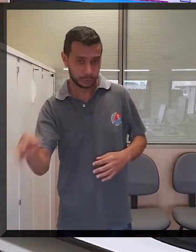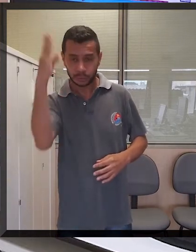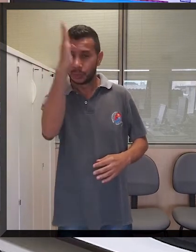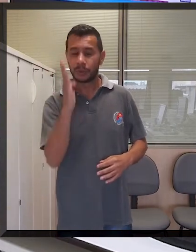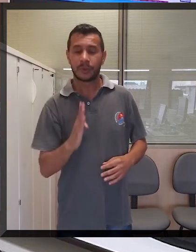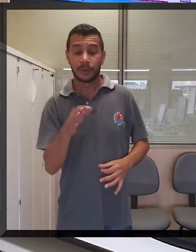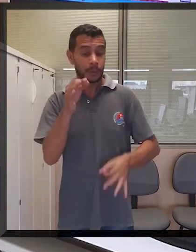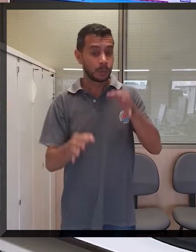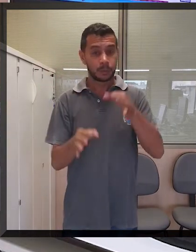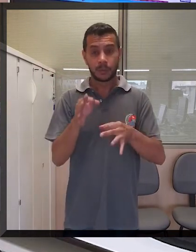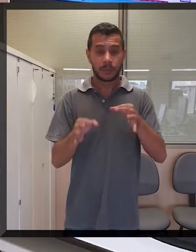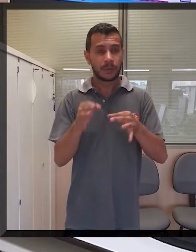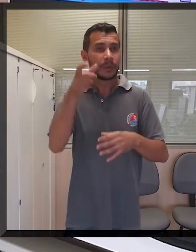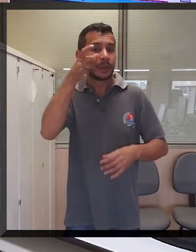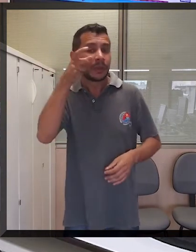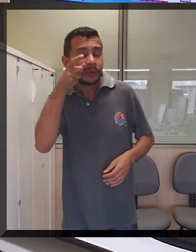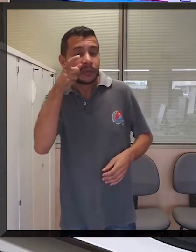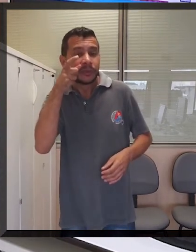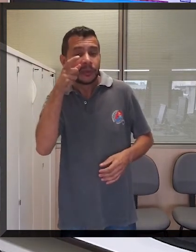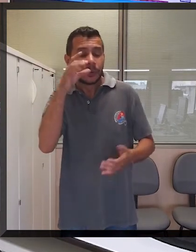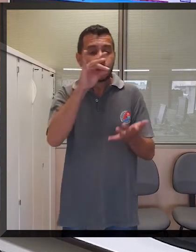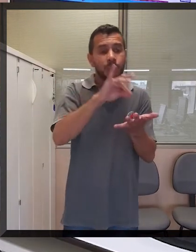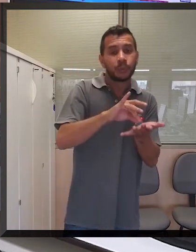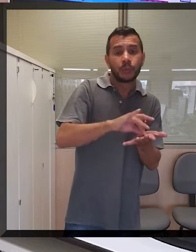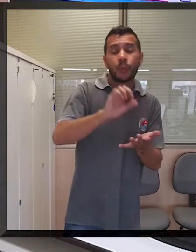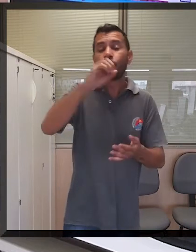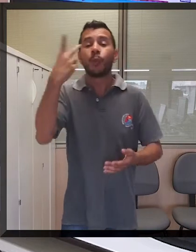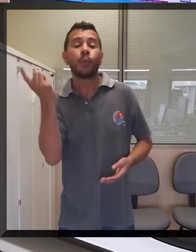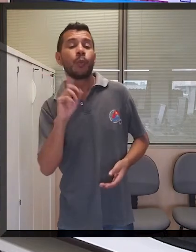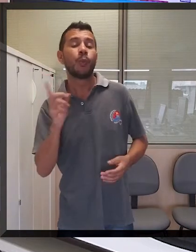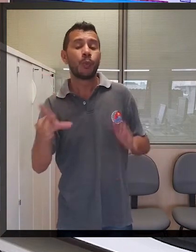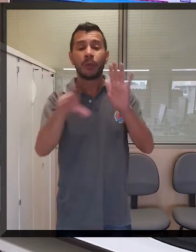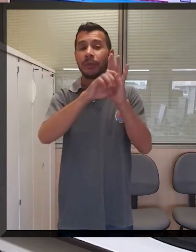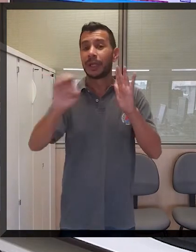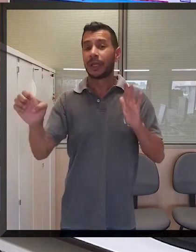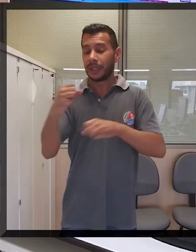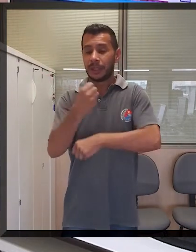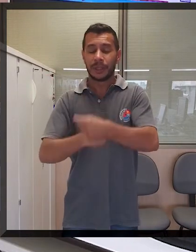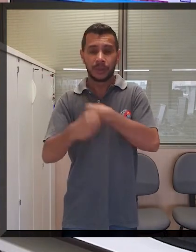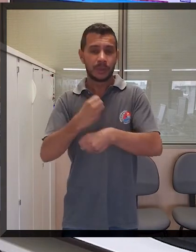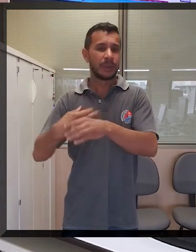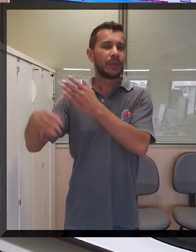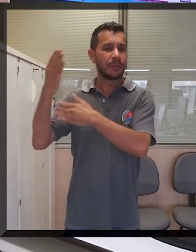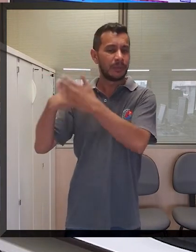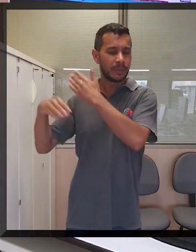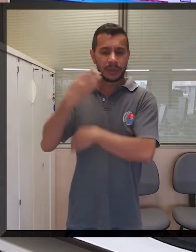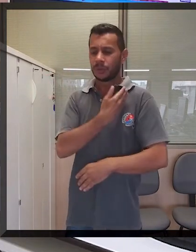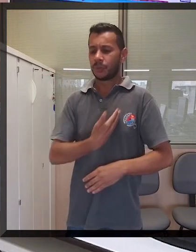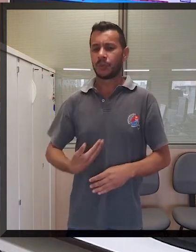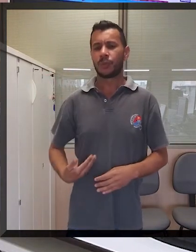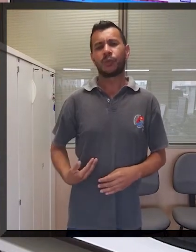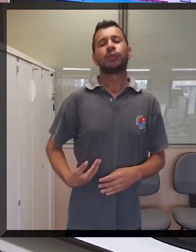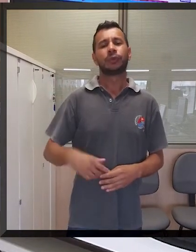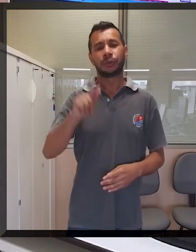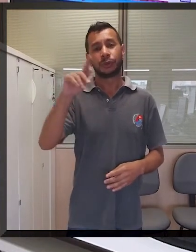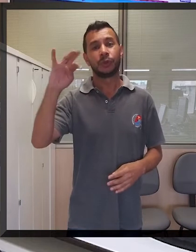julgamento que vai decidir a constitucionalidade da lei sancionada em julho do ano passado pelo governador de